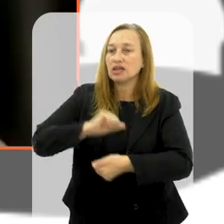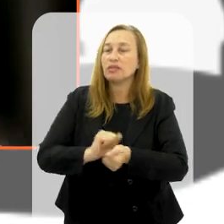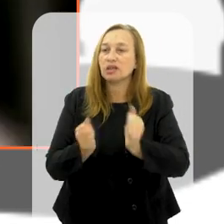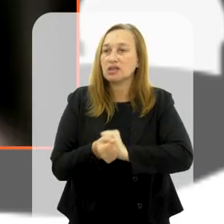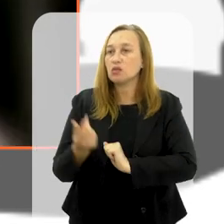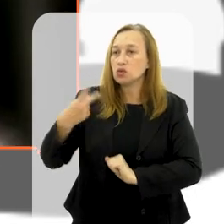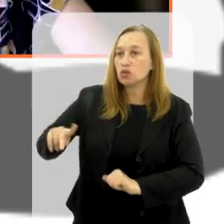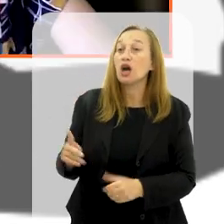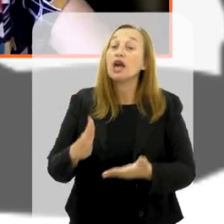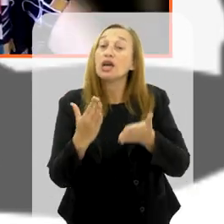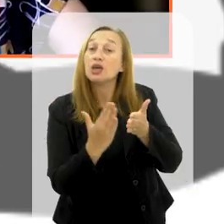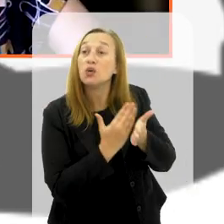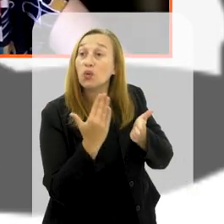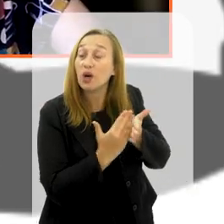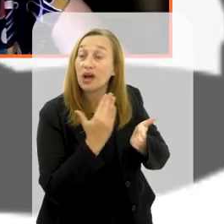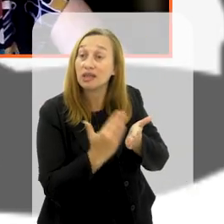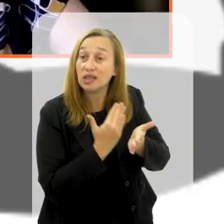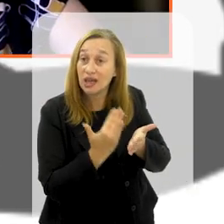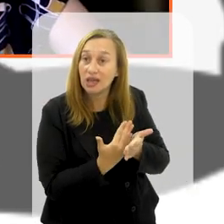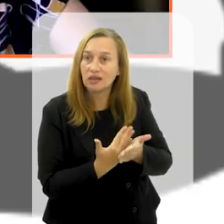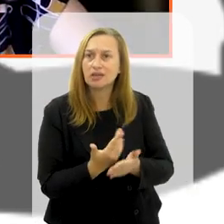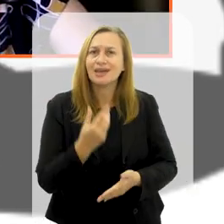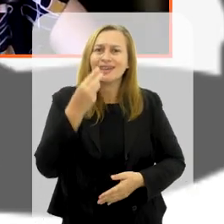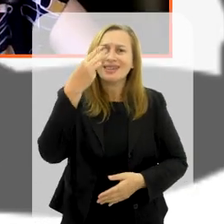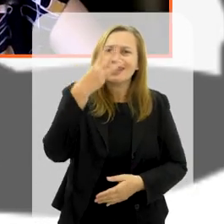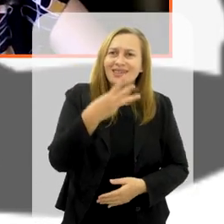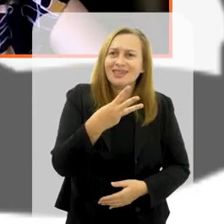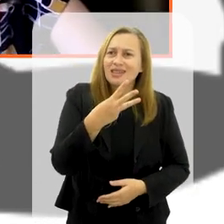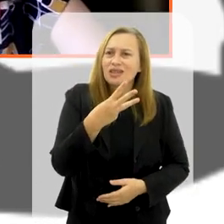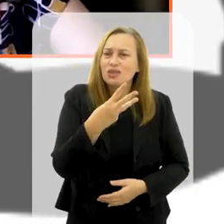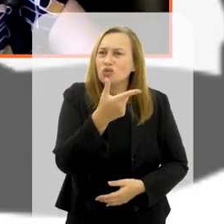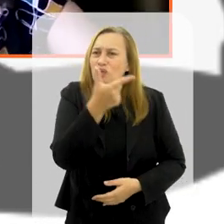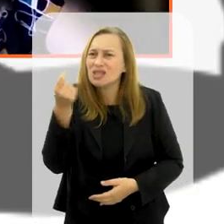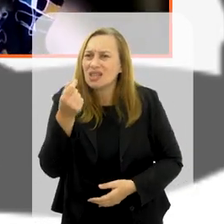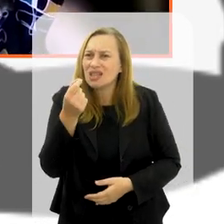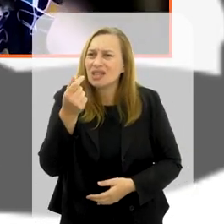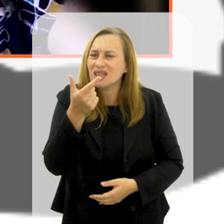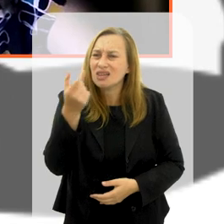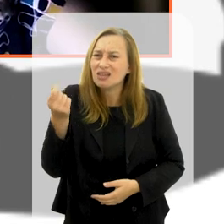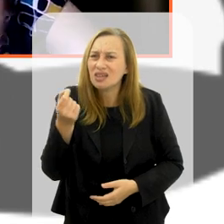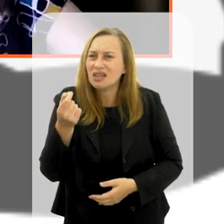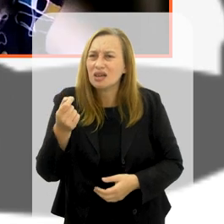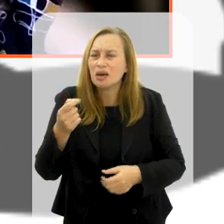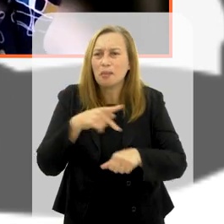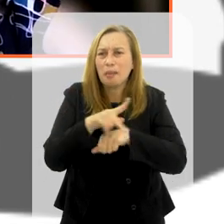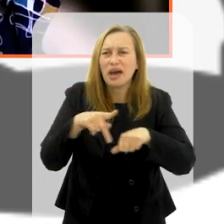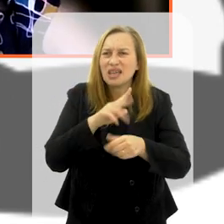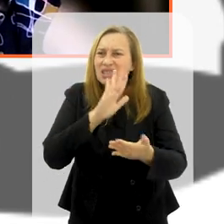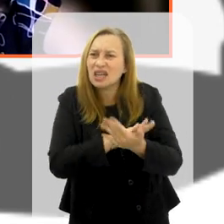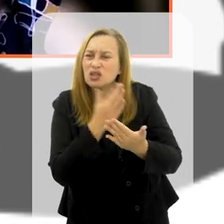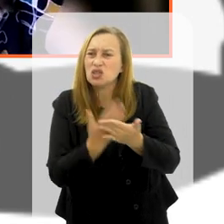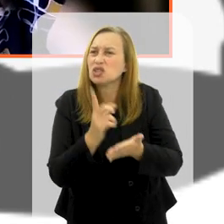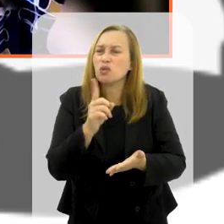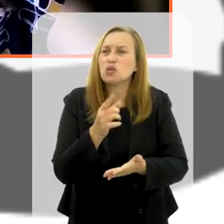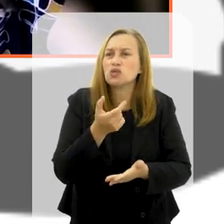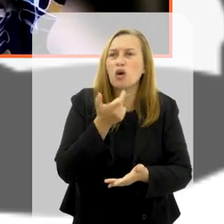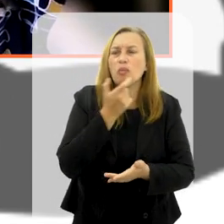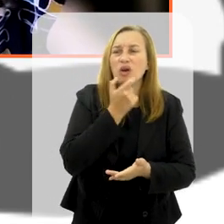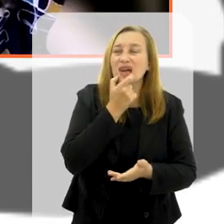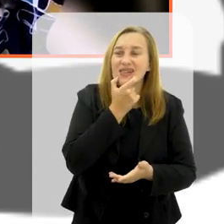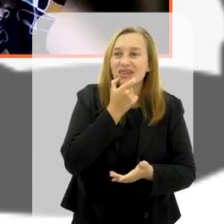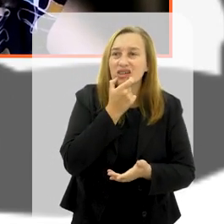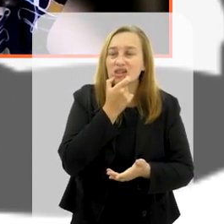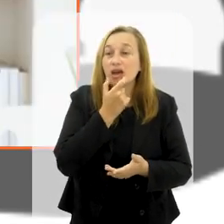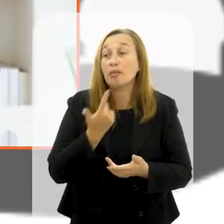adaptações. E o caderno? E para os outros 20 países também, né? Quer dizer, vamos traduzir não só para o